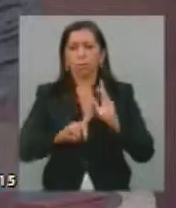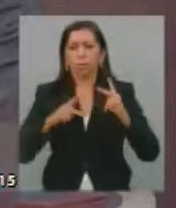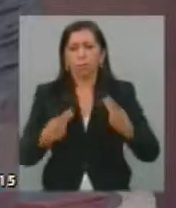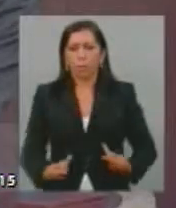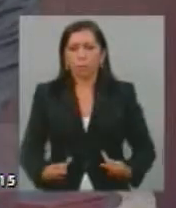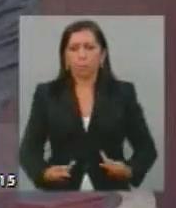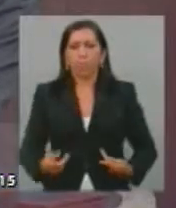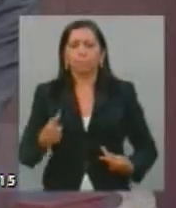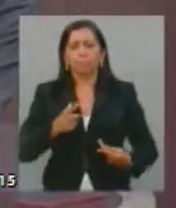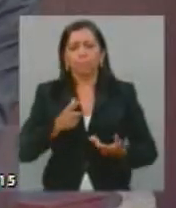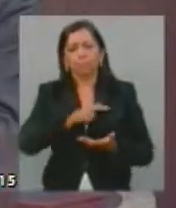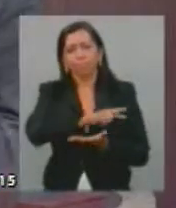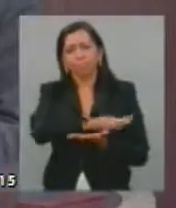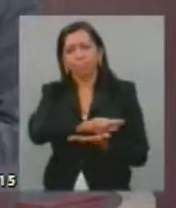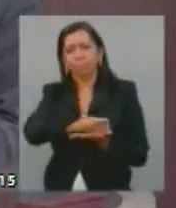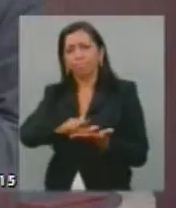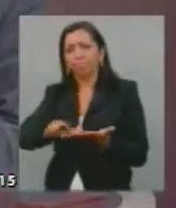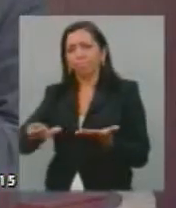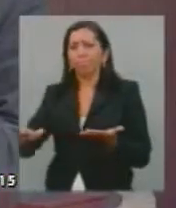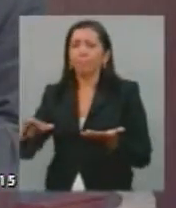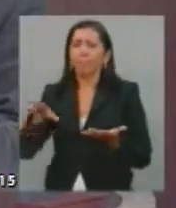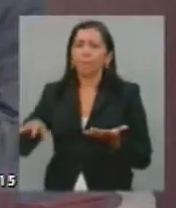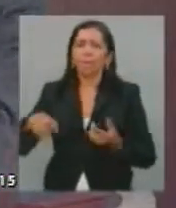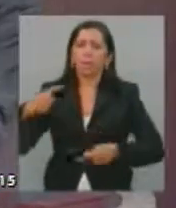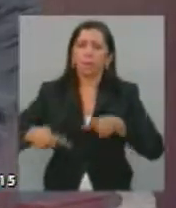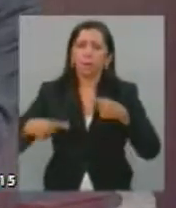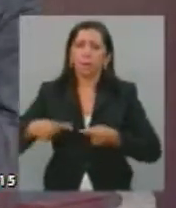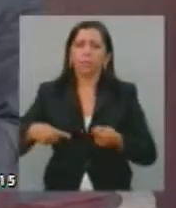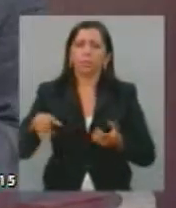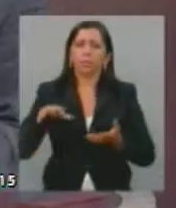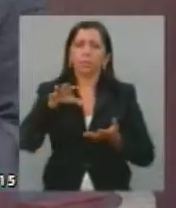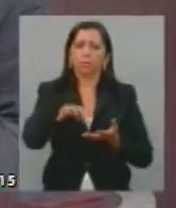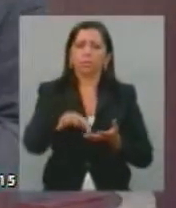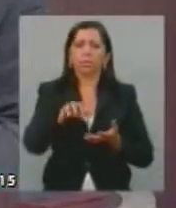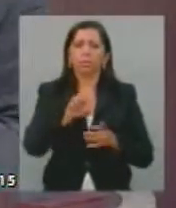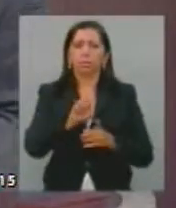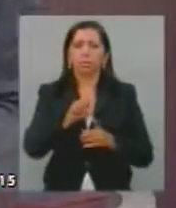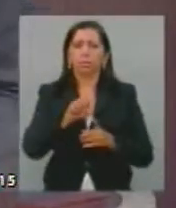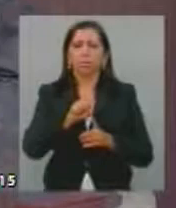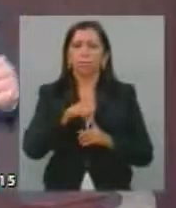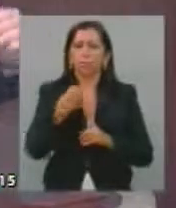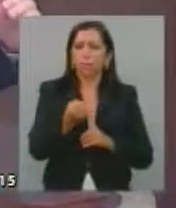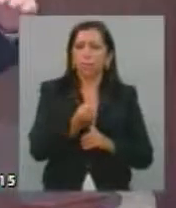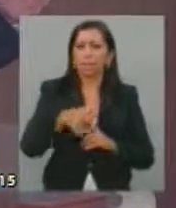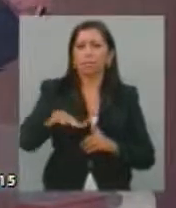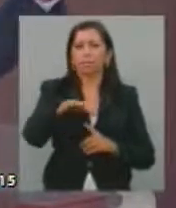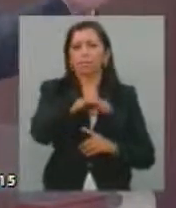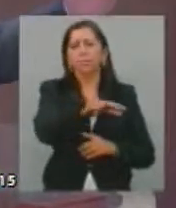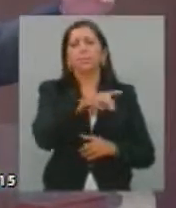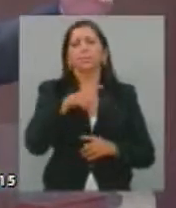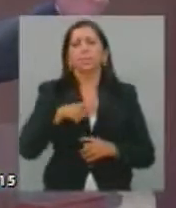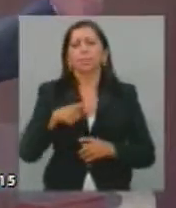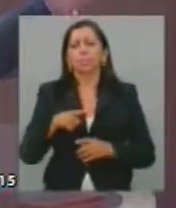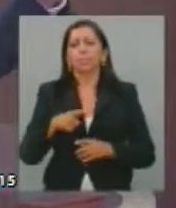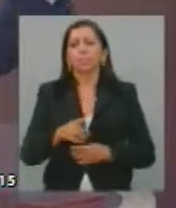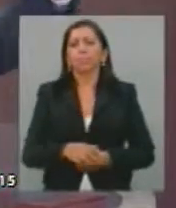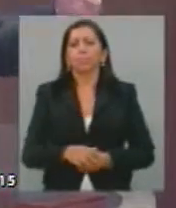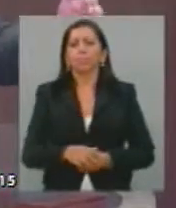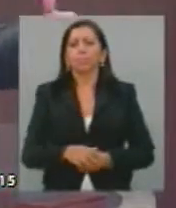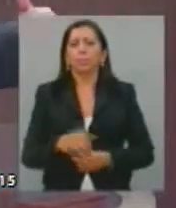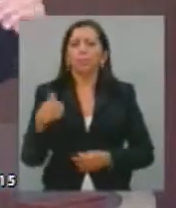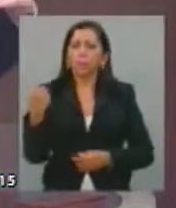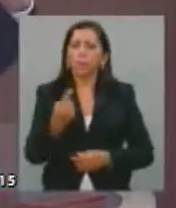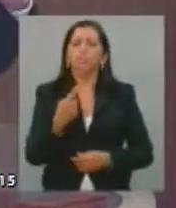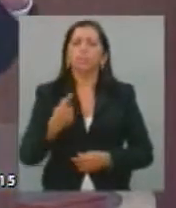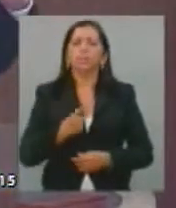dimensões civis e políticas, as dimensões sociais. Tanto nós temos, nós